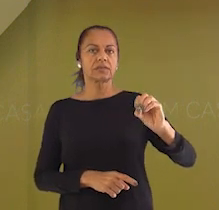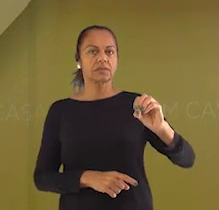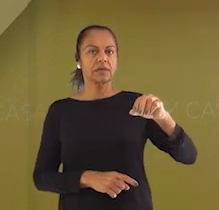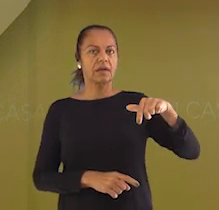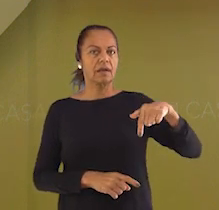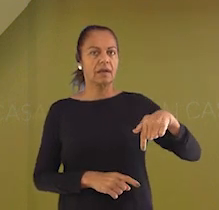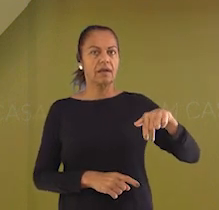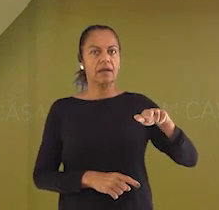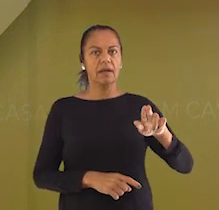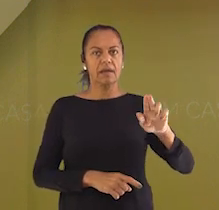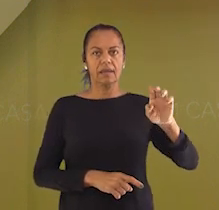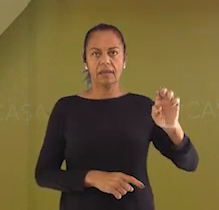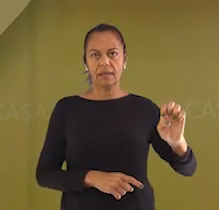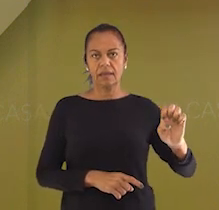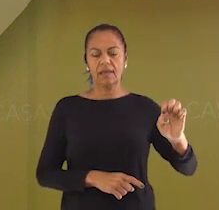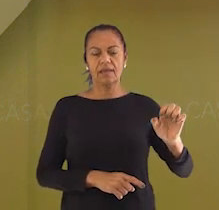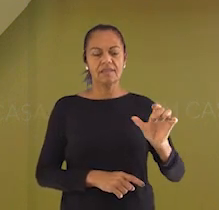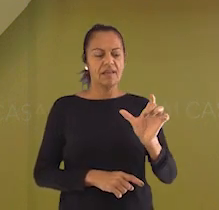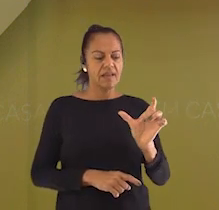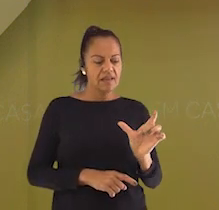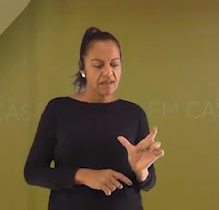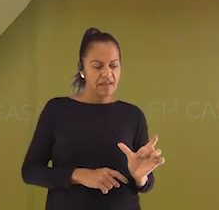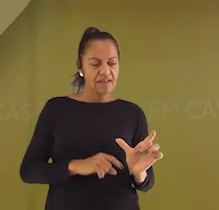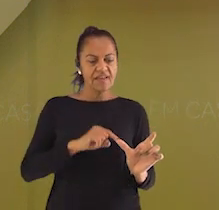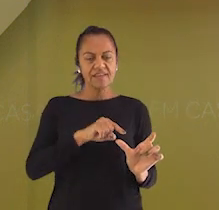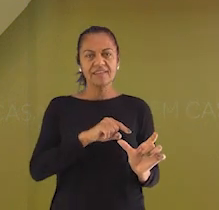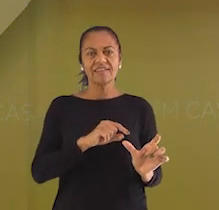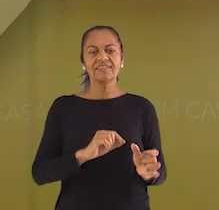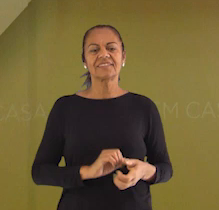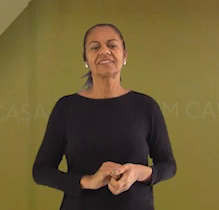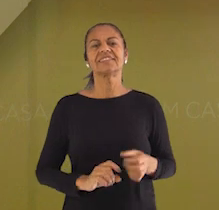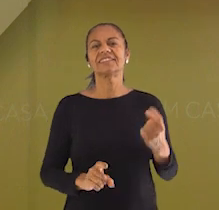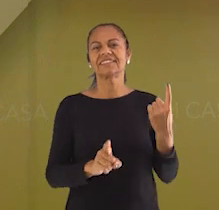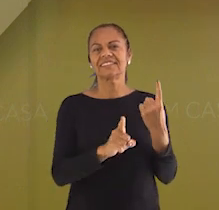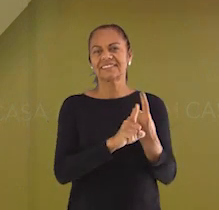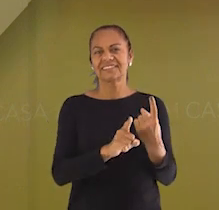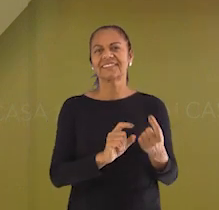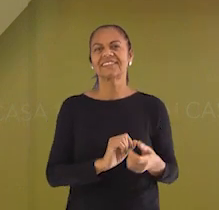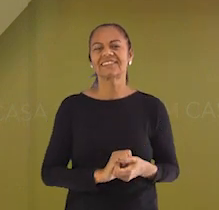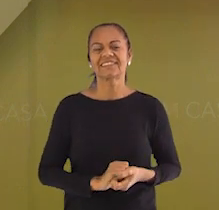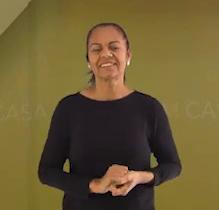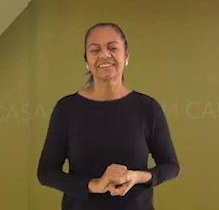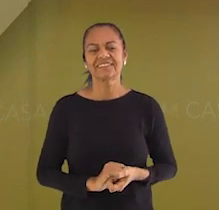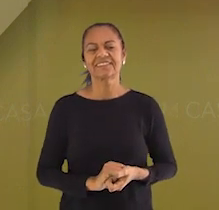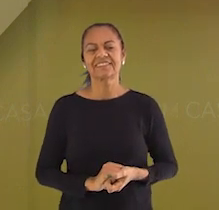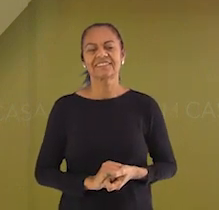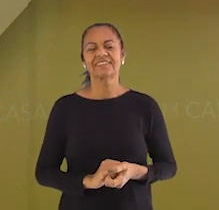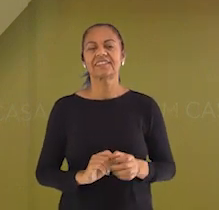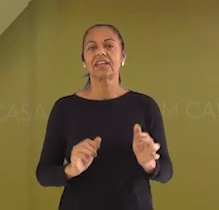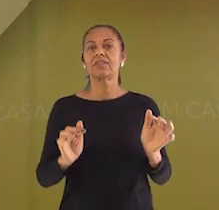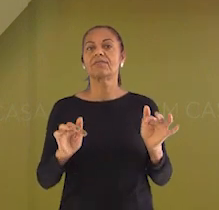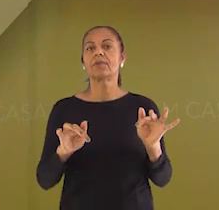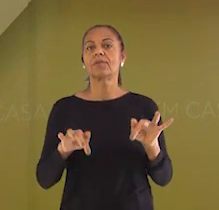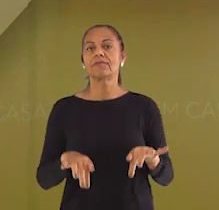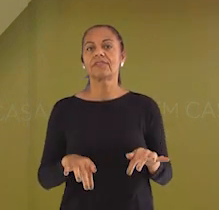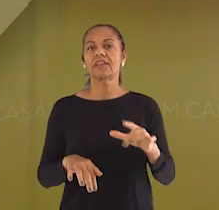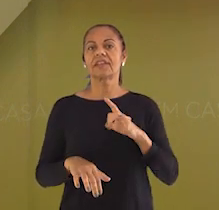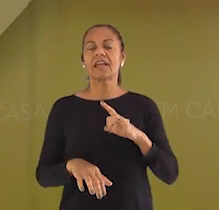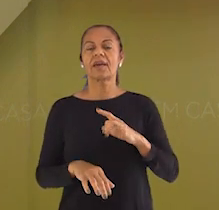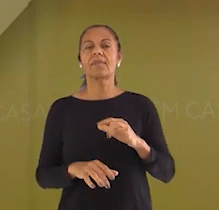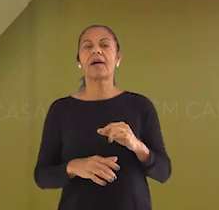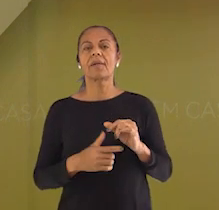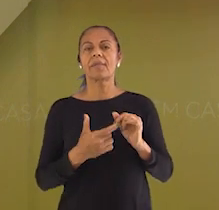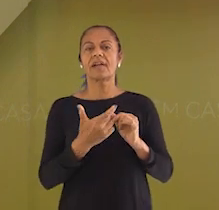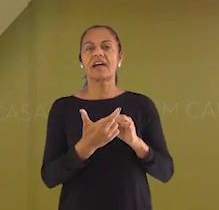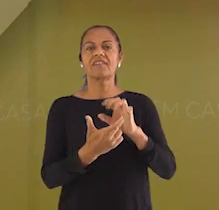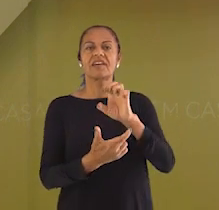A palavra choque, gente, está aqui embaixo, olha. Choque. E, por fim, temos a